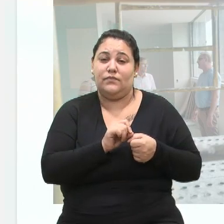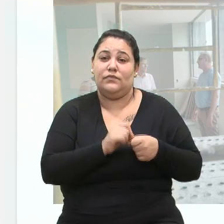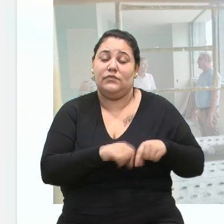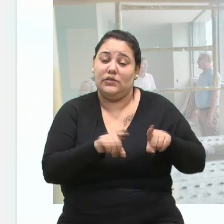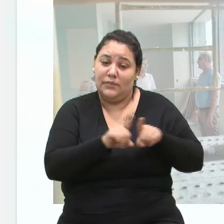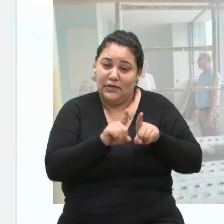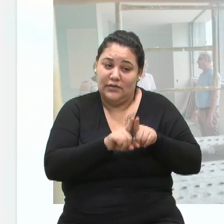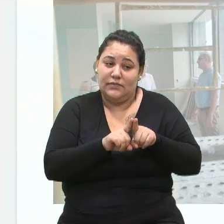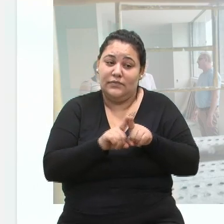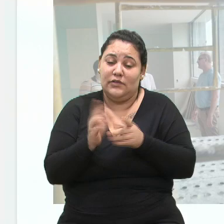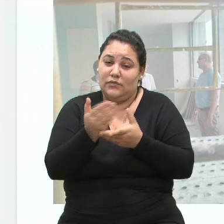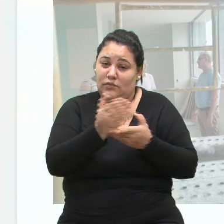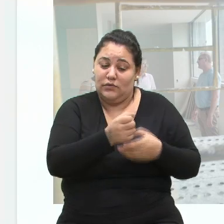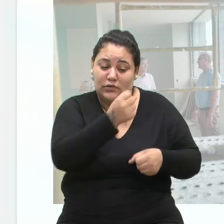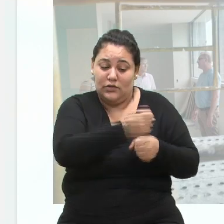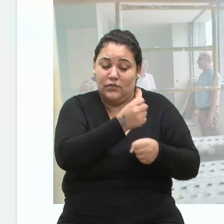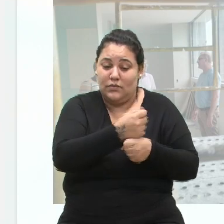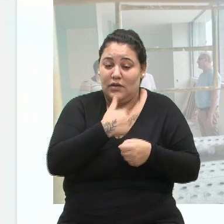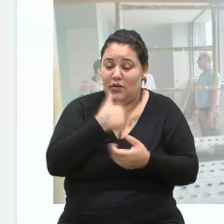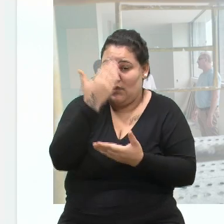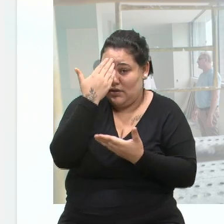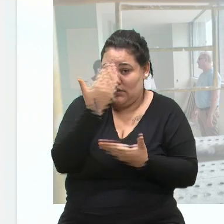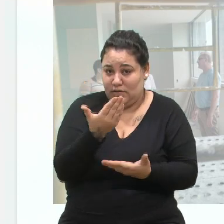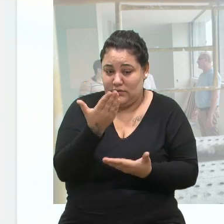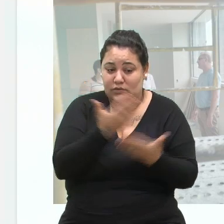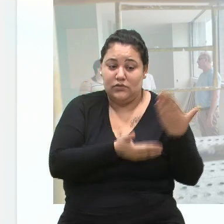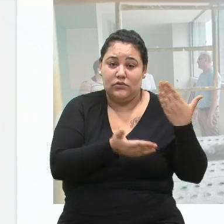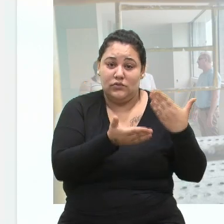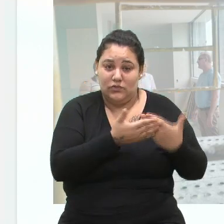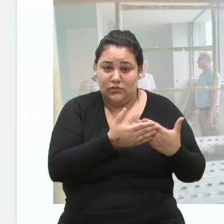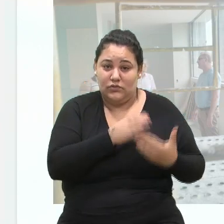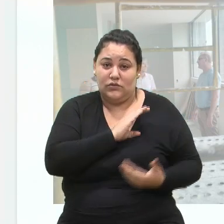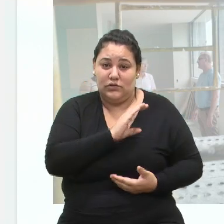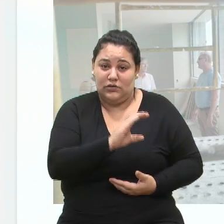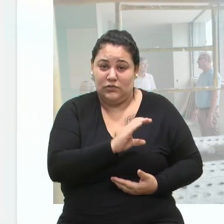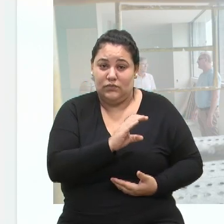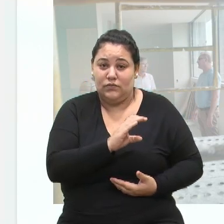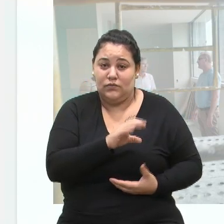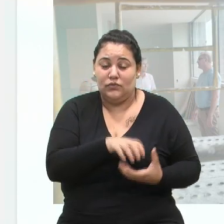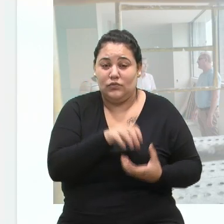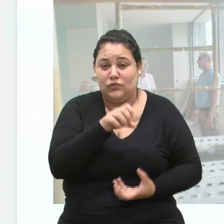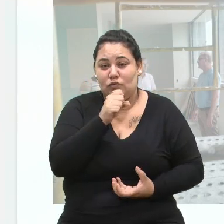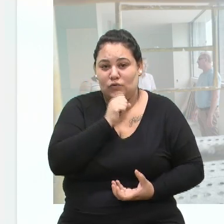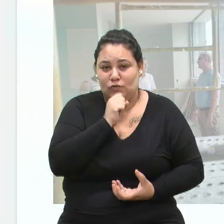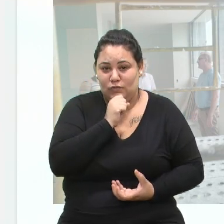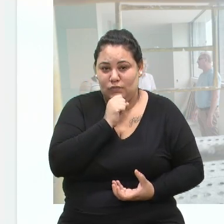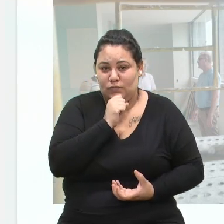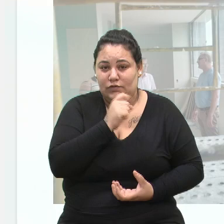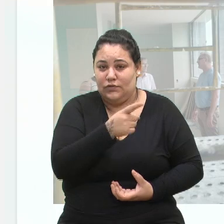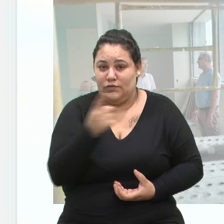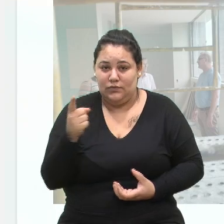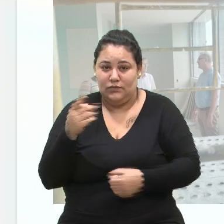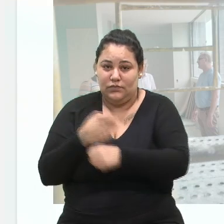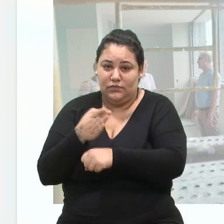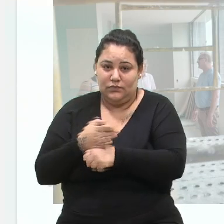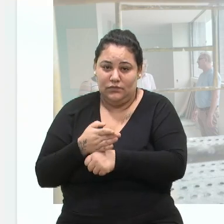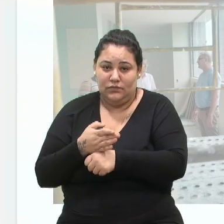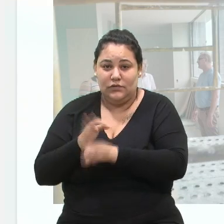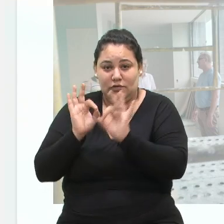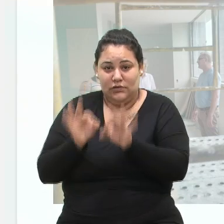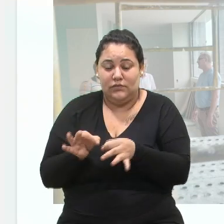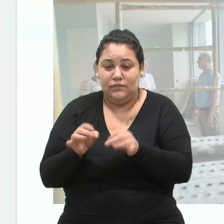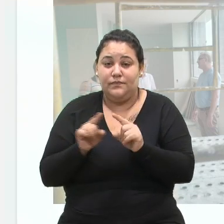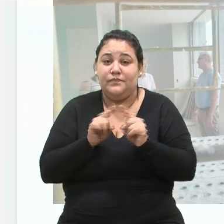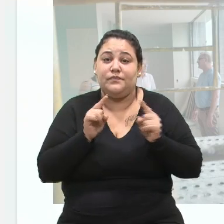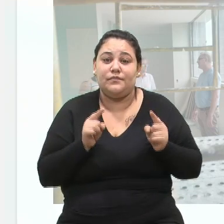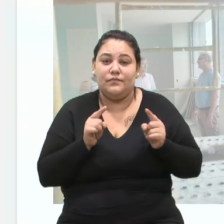obras. Agradeço a todos também, da Coordenadoria do Idoso. Então, a tua parte vocês fizeram, Cristiano. Só que